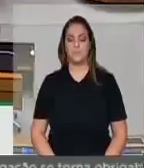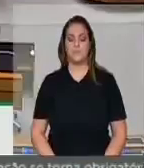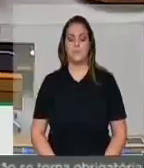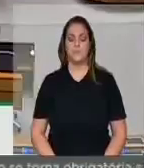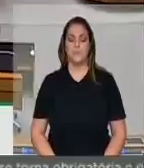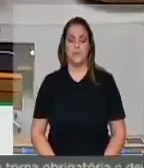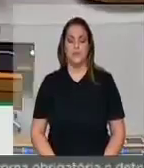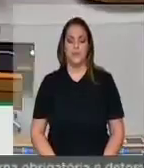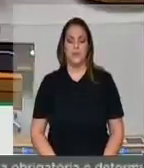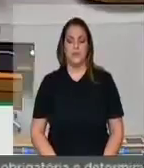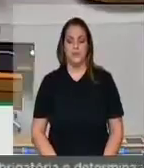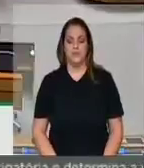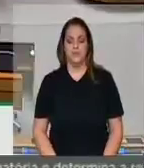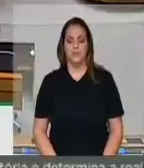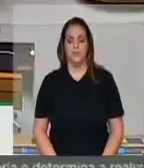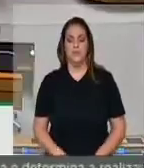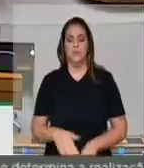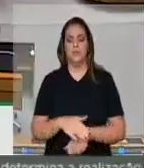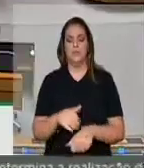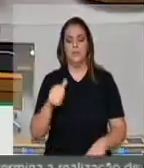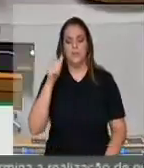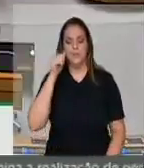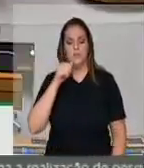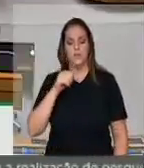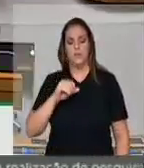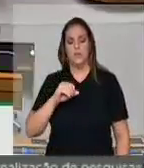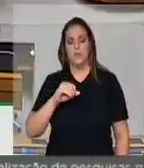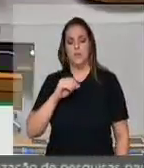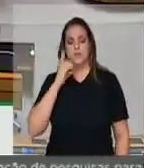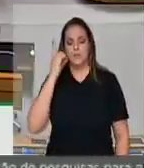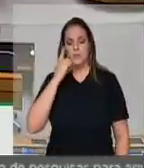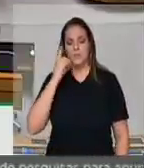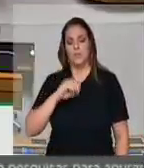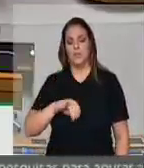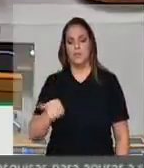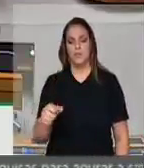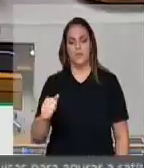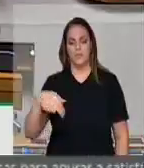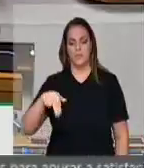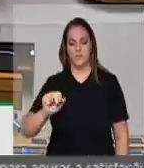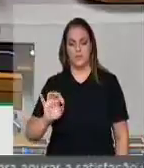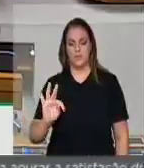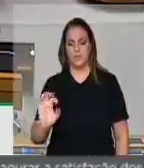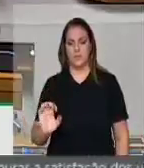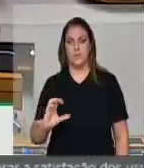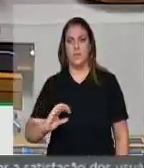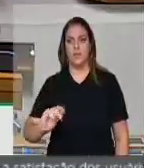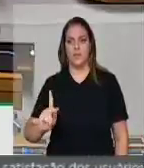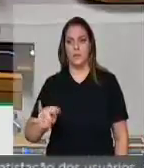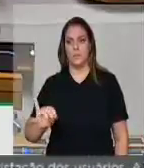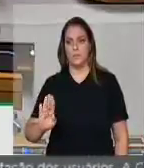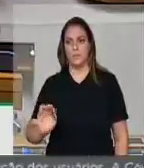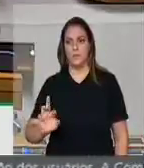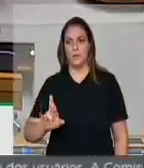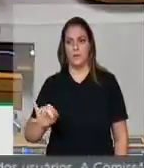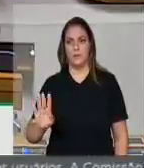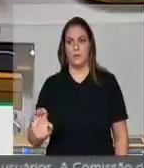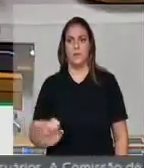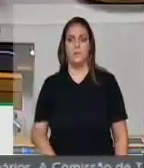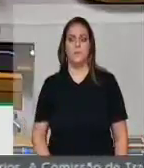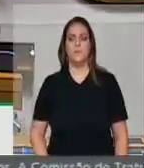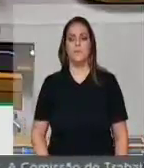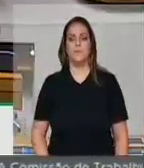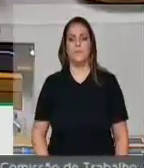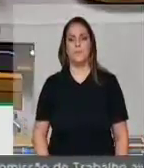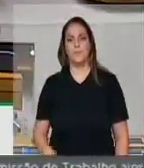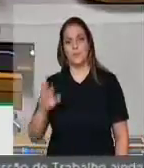Concedo a palavra à deputada Janete Capibiriba, um minuto. Senhor presidente, faço registro